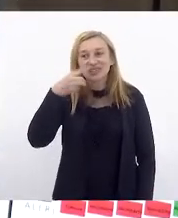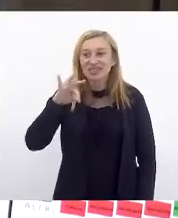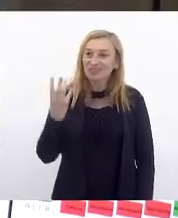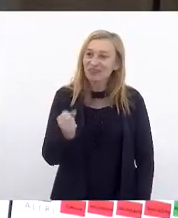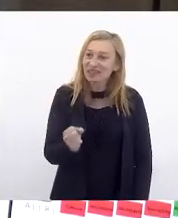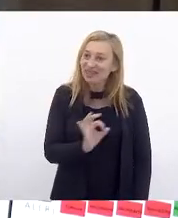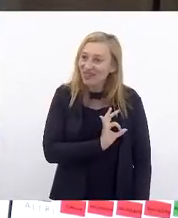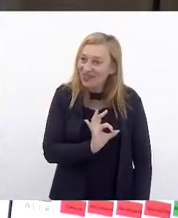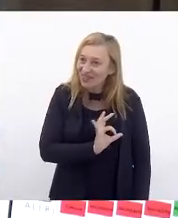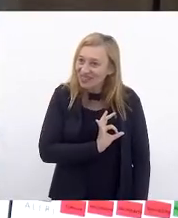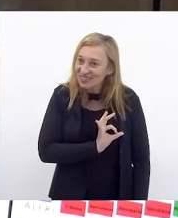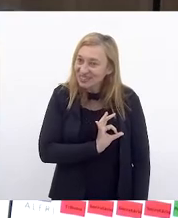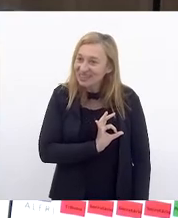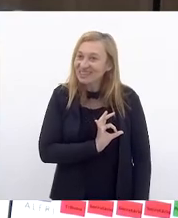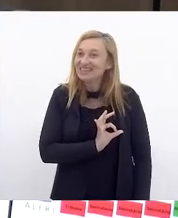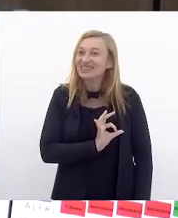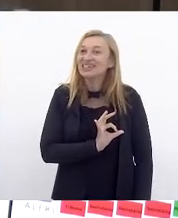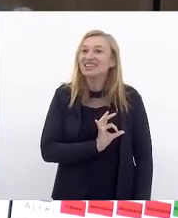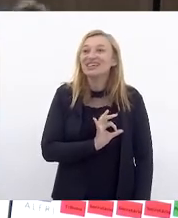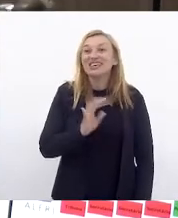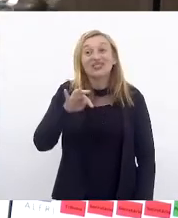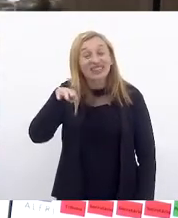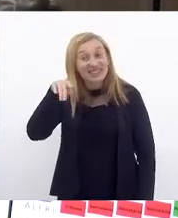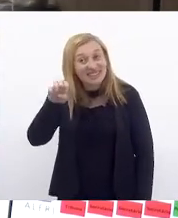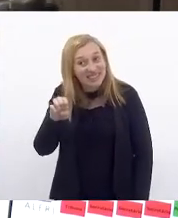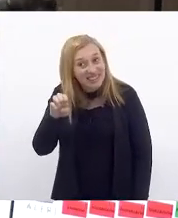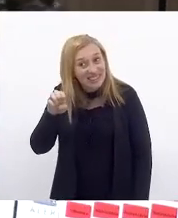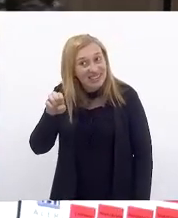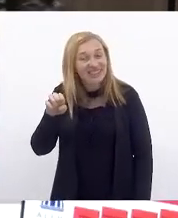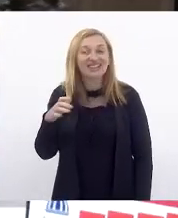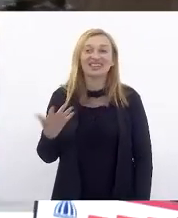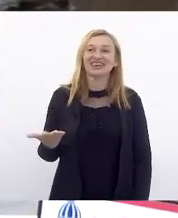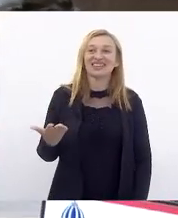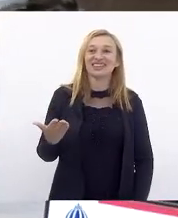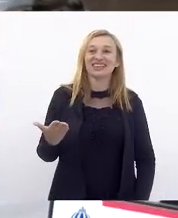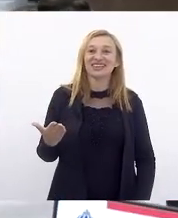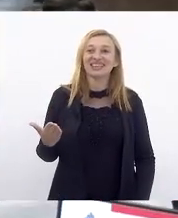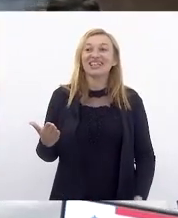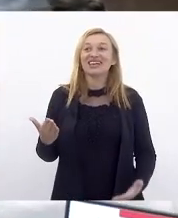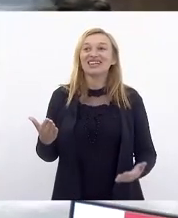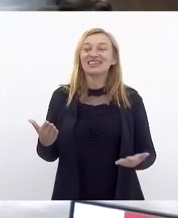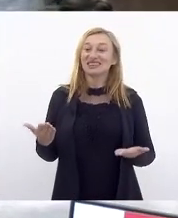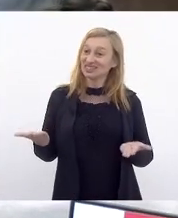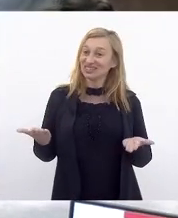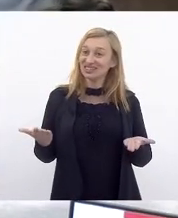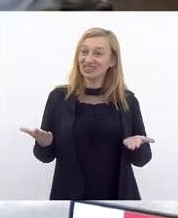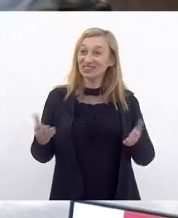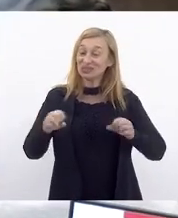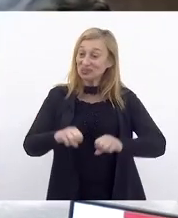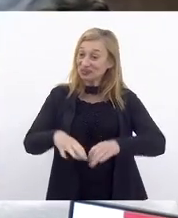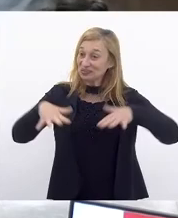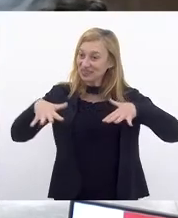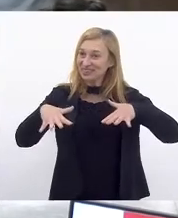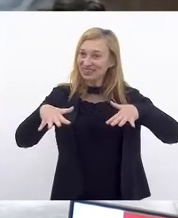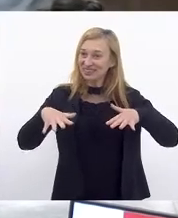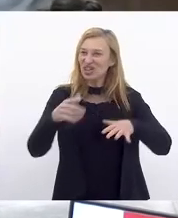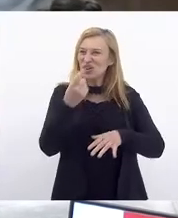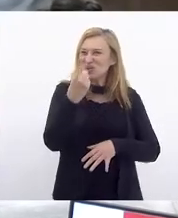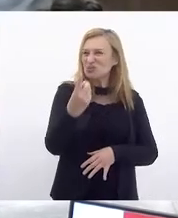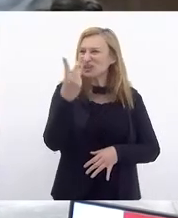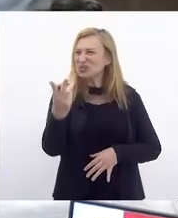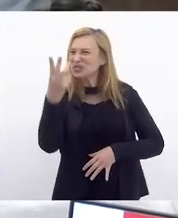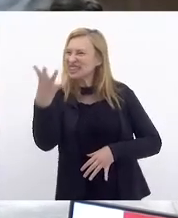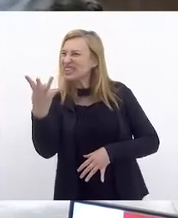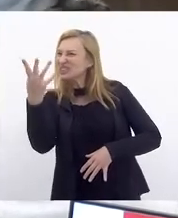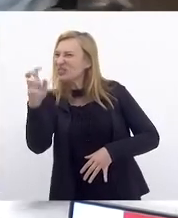Rocha, a deputada Franciane Mota. Então nós temos aqui, presentes no plenário, uma, duas, três,